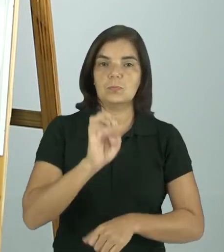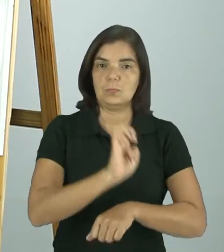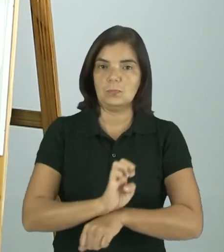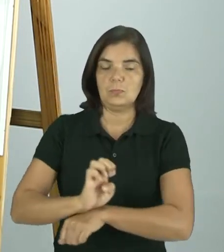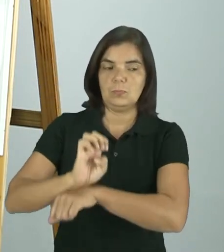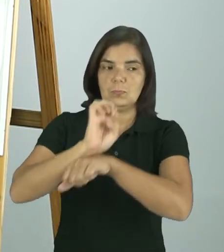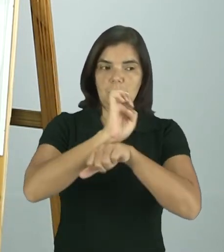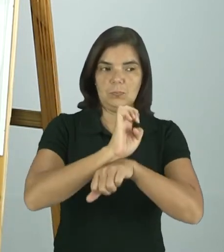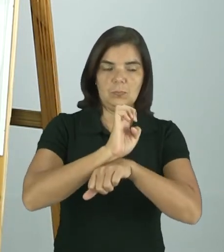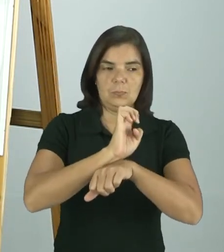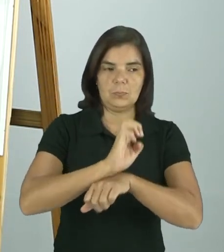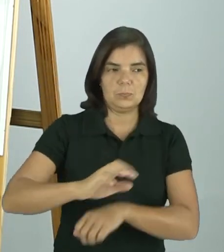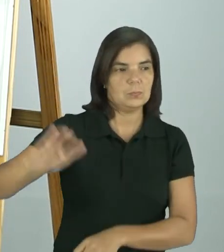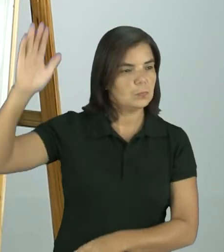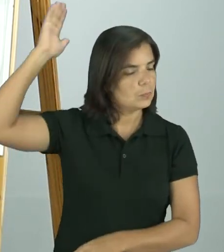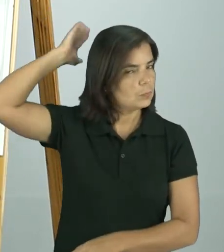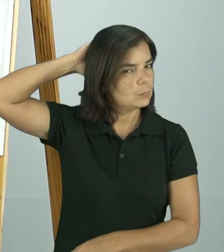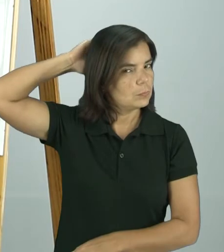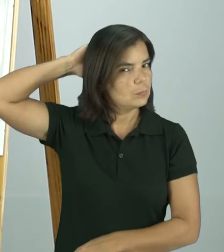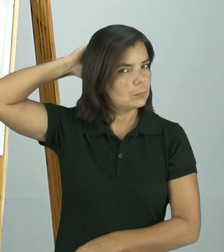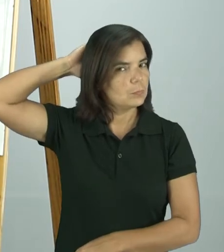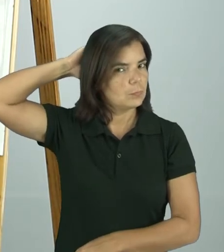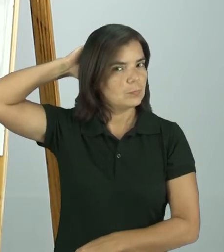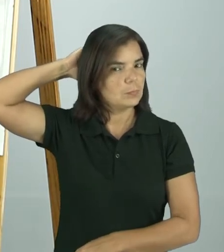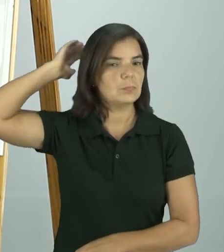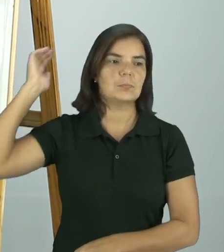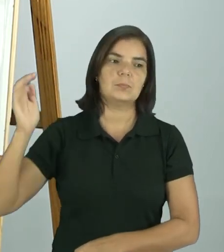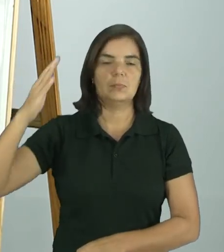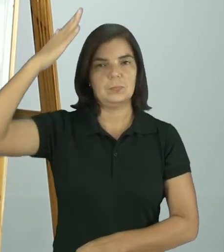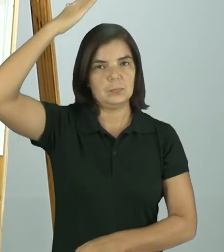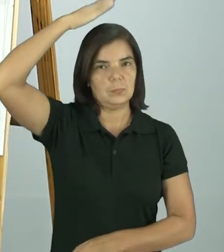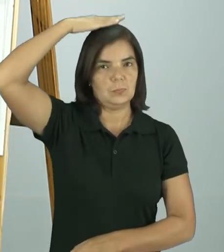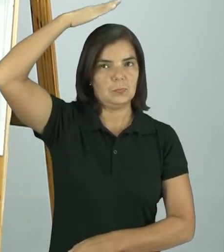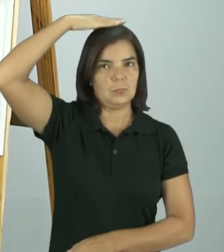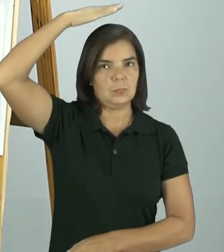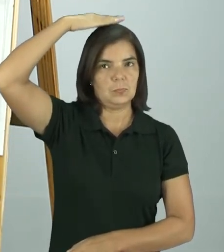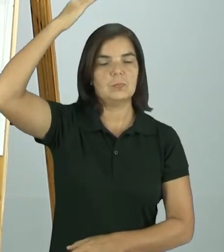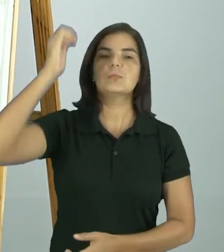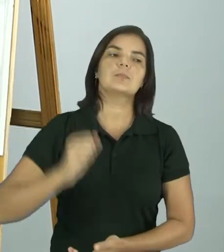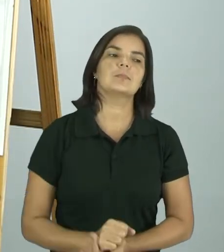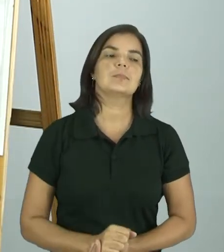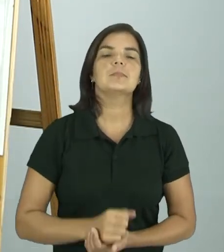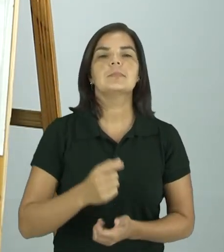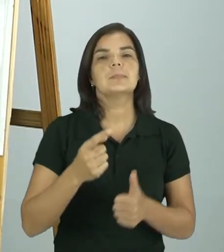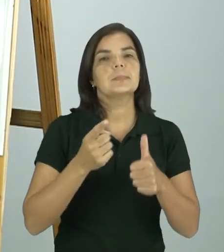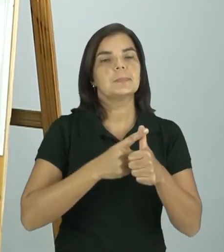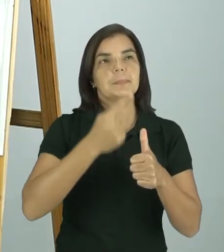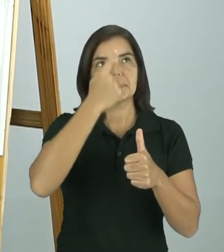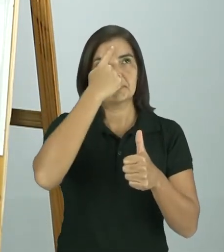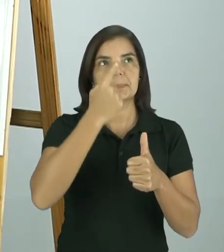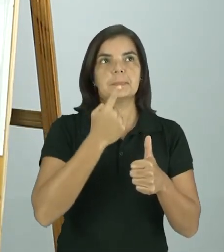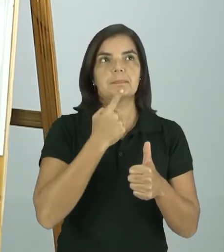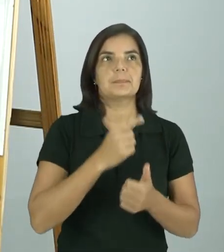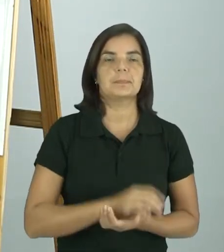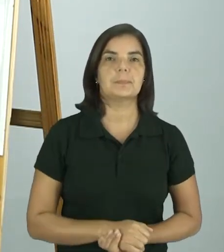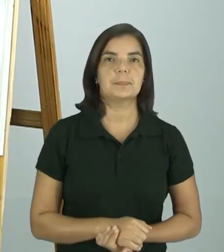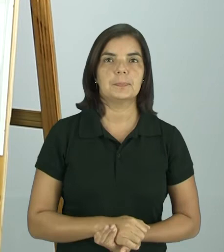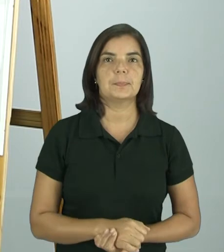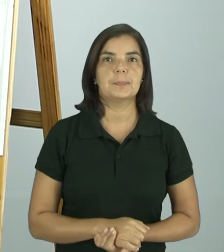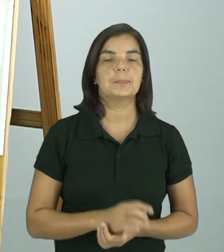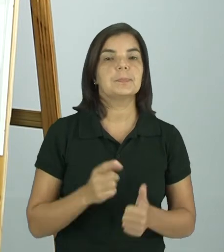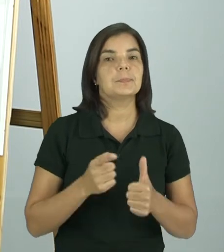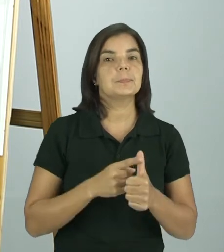do Paraná. Tudo bem? E agora eu vou colocar a primeira imagem, tá? Essa